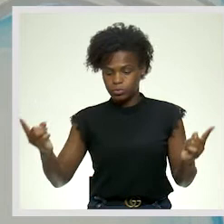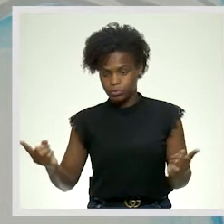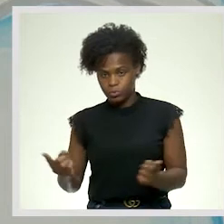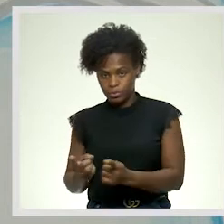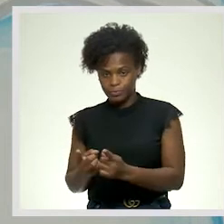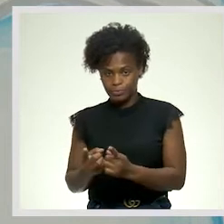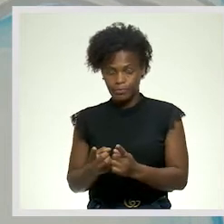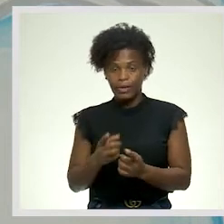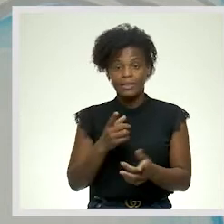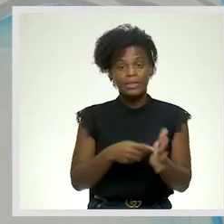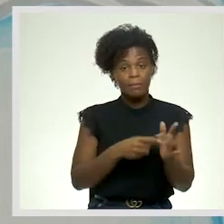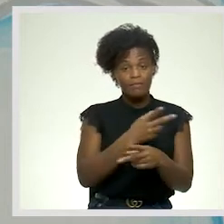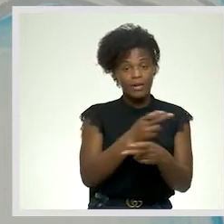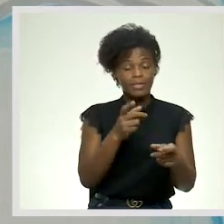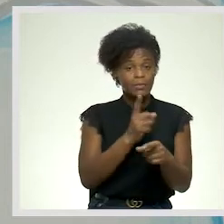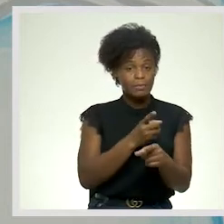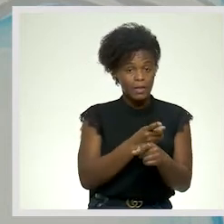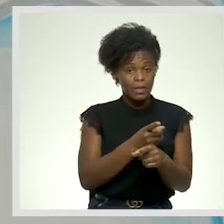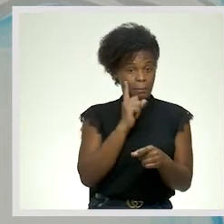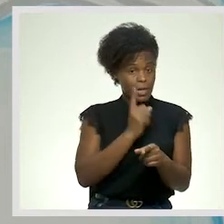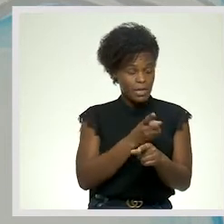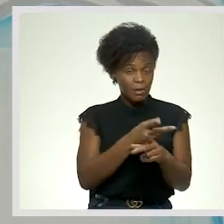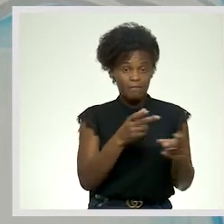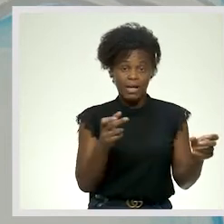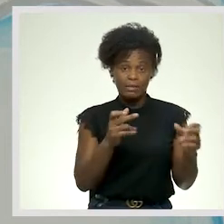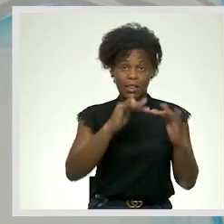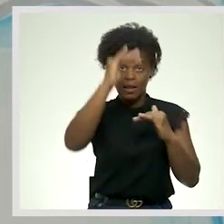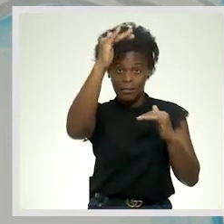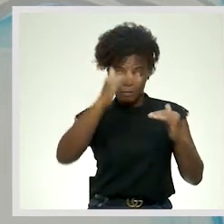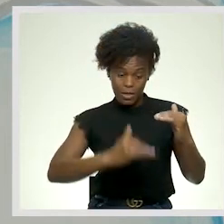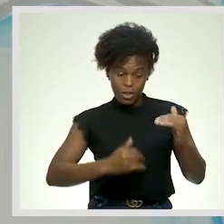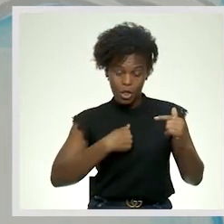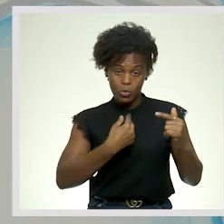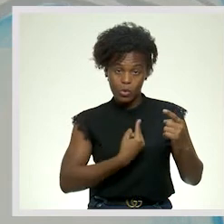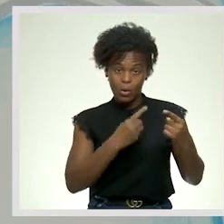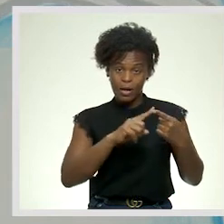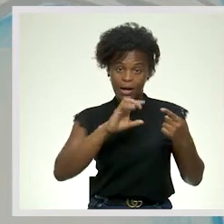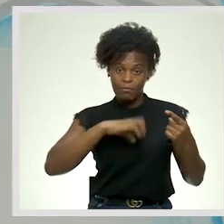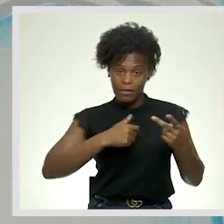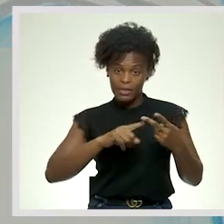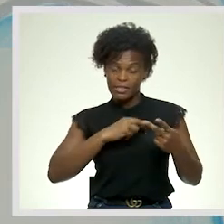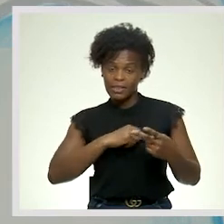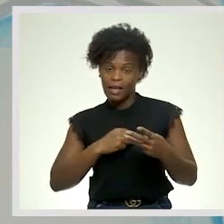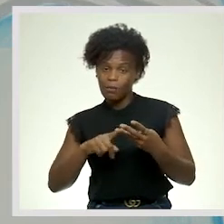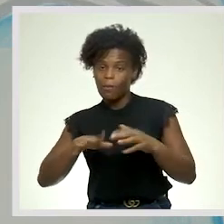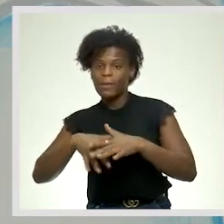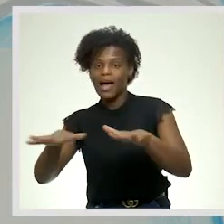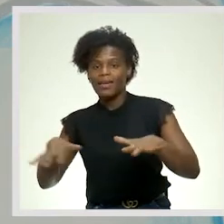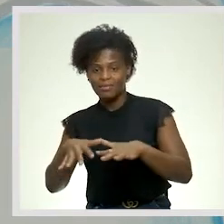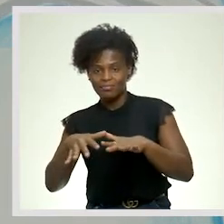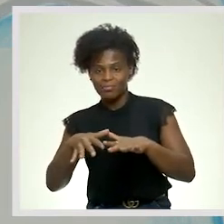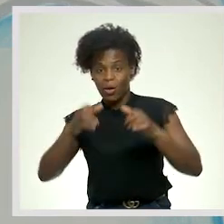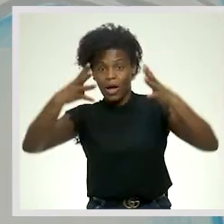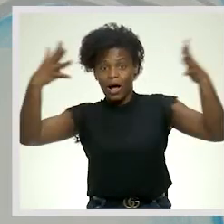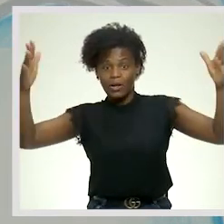Exemplo, a mesma frase, só que de cima para baixo. Eu sou de Cabo Verde, Santiago, Praia. Não